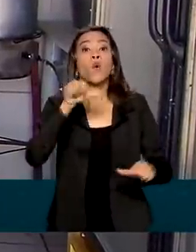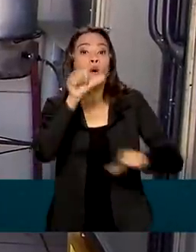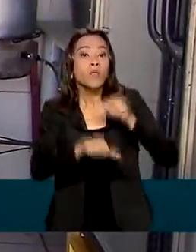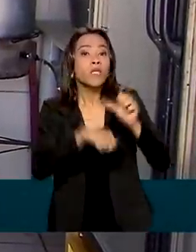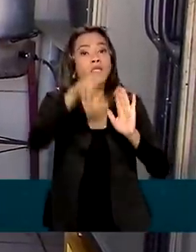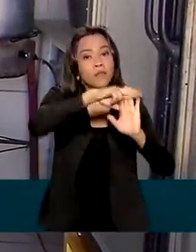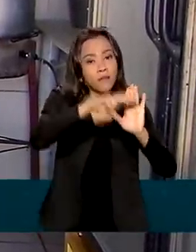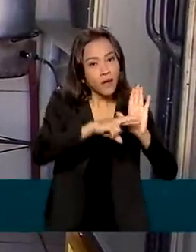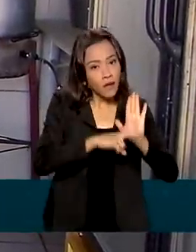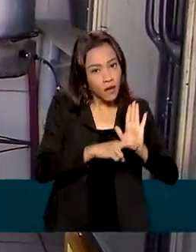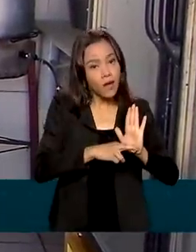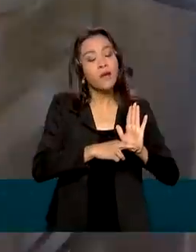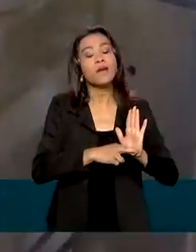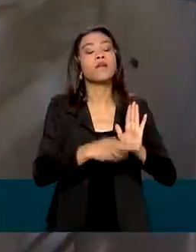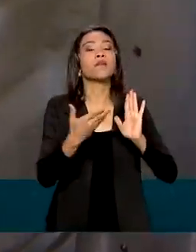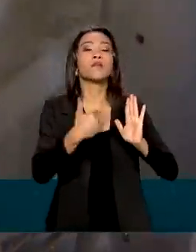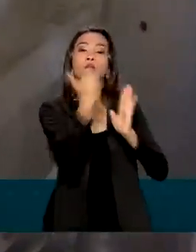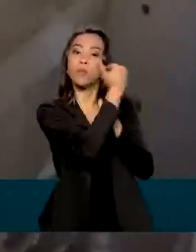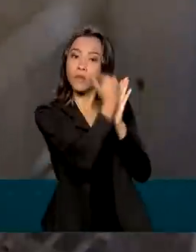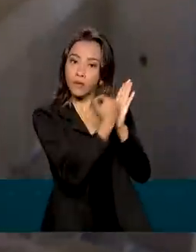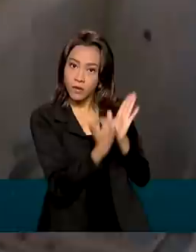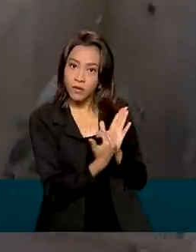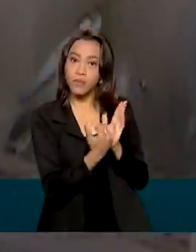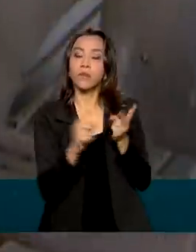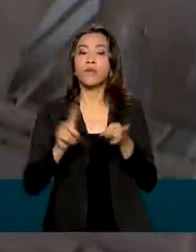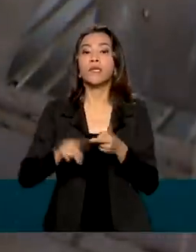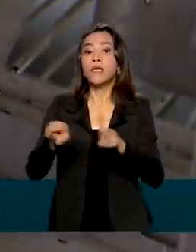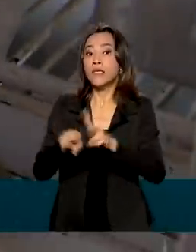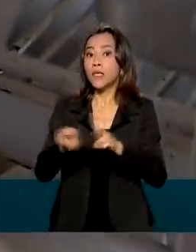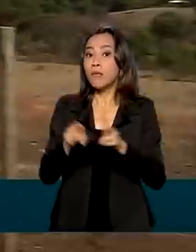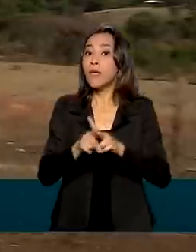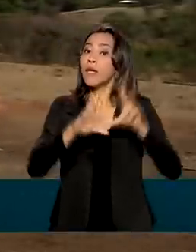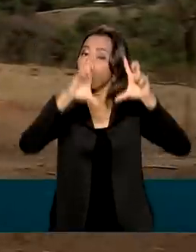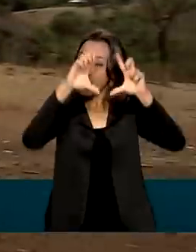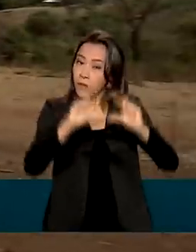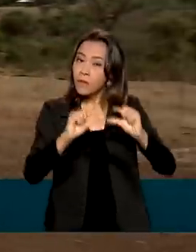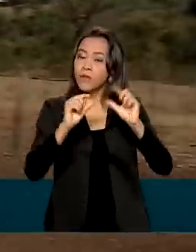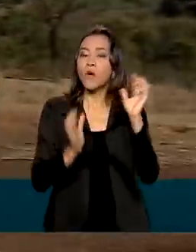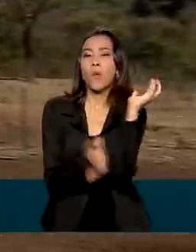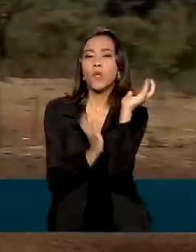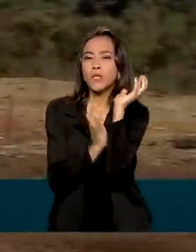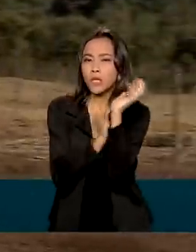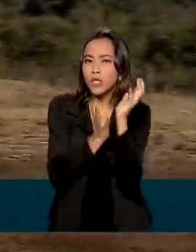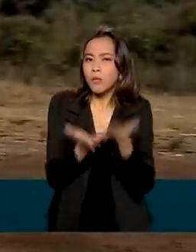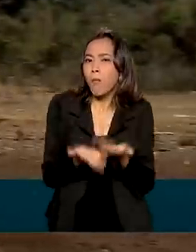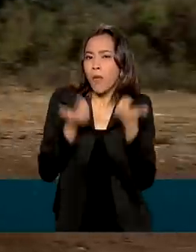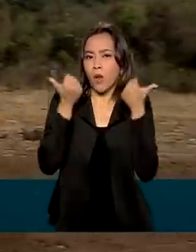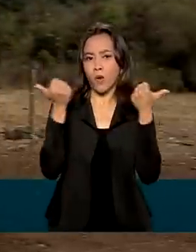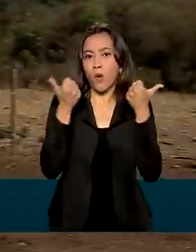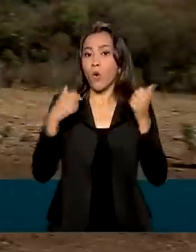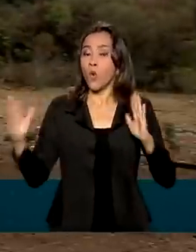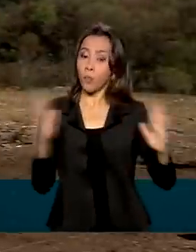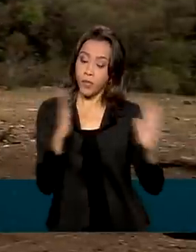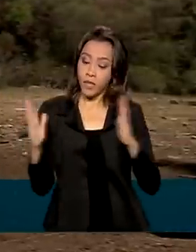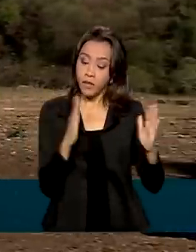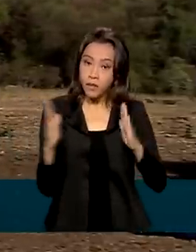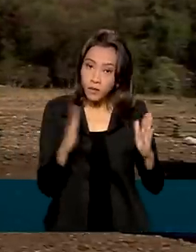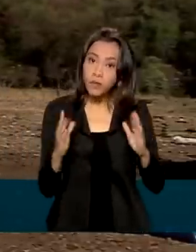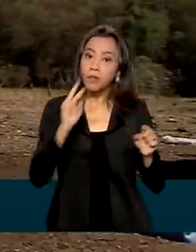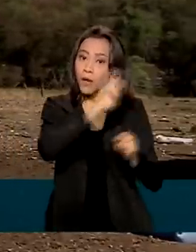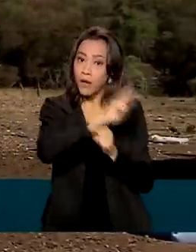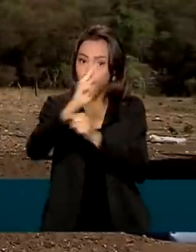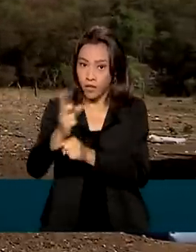Nacional de Crédito Fundiário e a modernização dos processos, o prazo para análise de financiamento de imóvel para